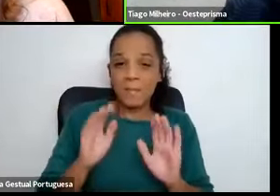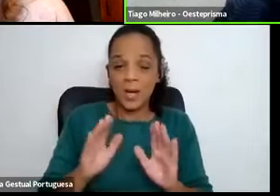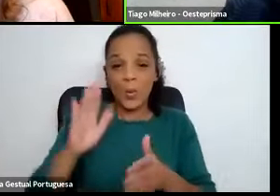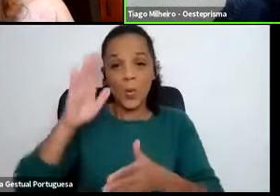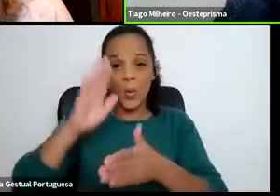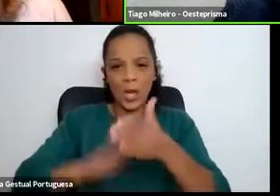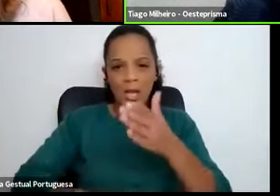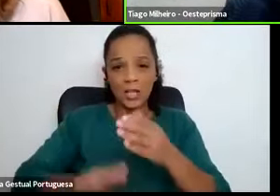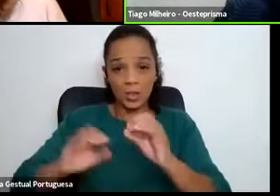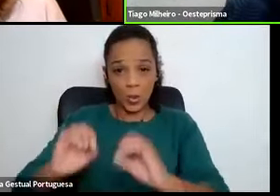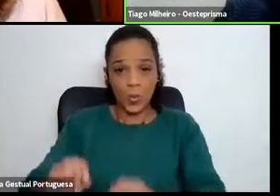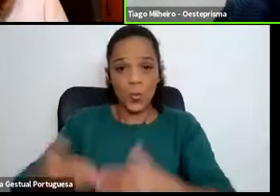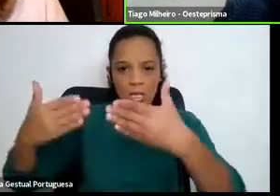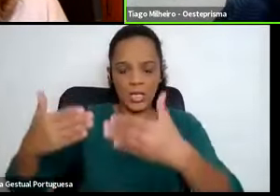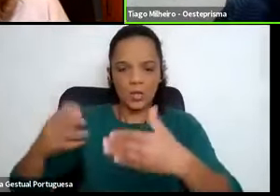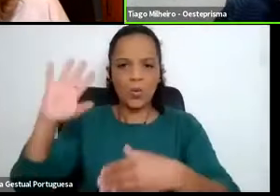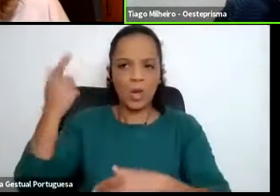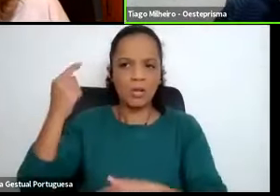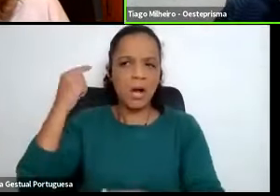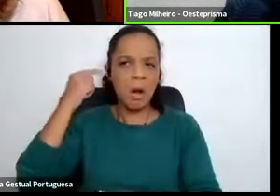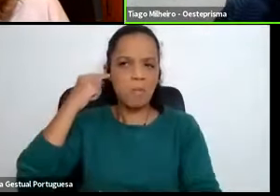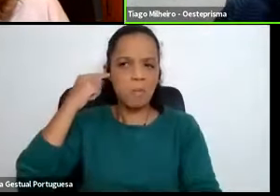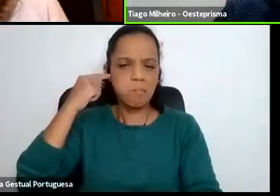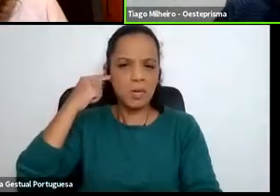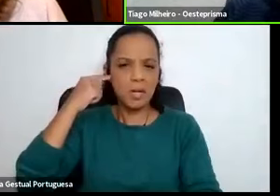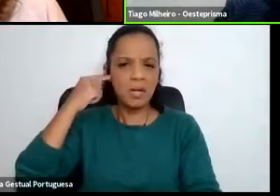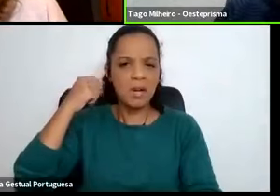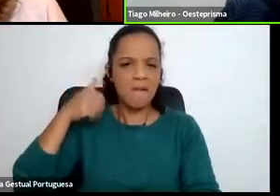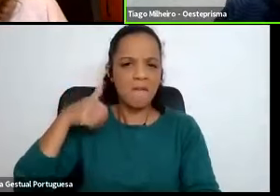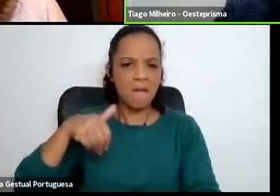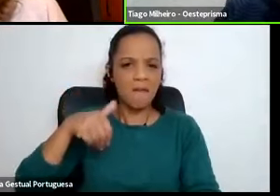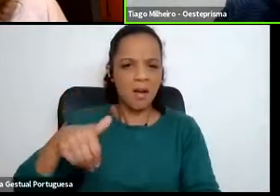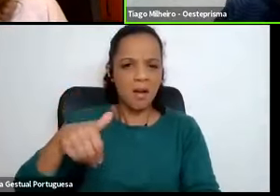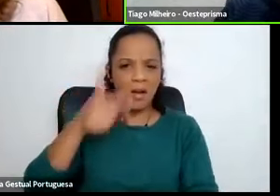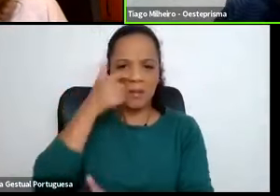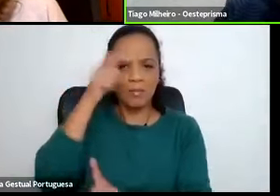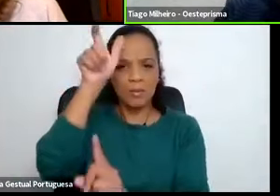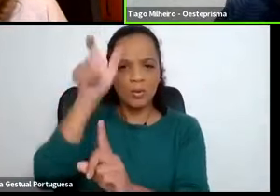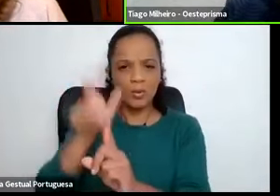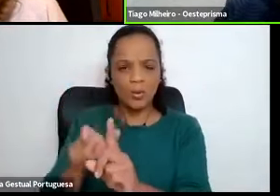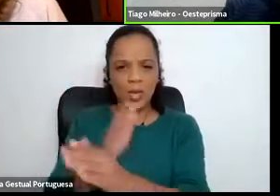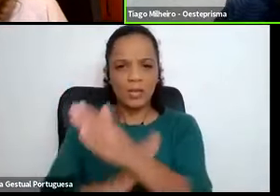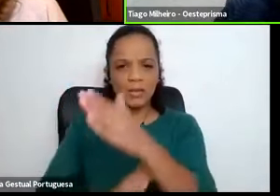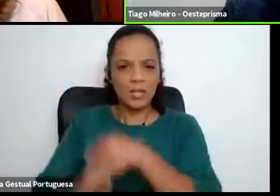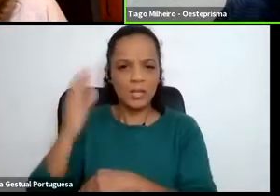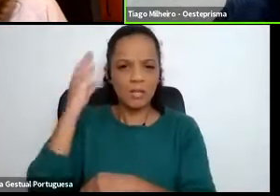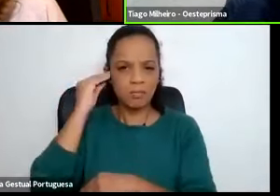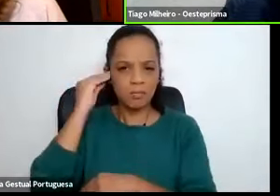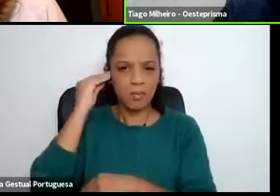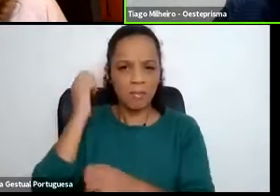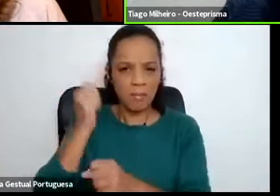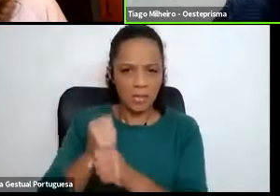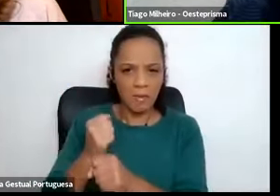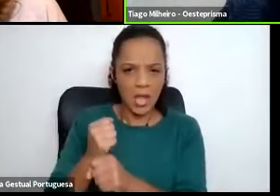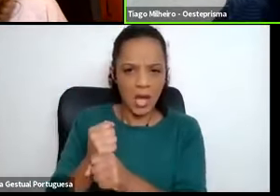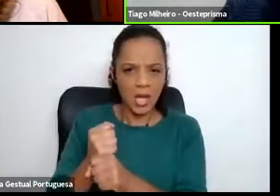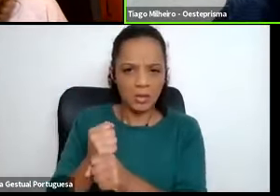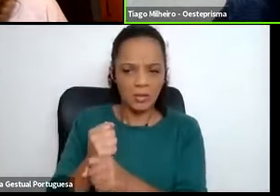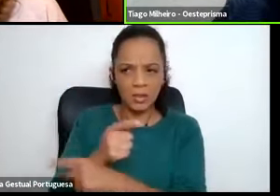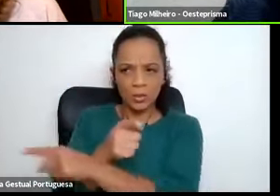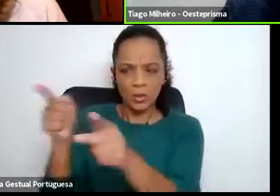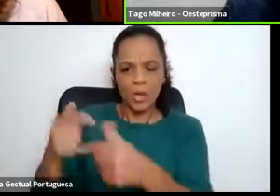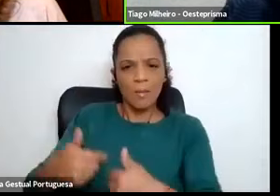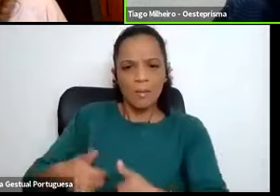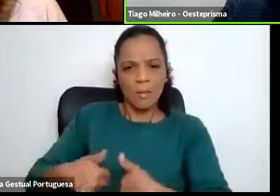colegas, ao início, quando souberam que vinha uma pessoa com deficiência auditiva com trabalhar, eles próprios